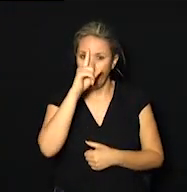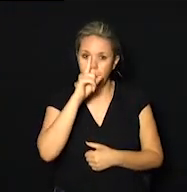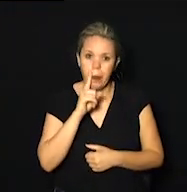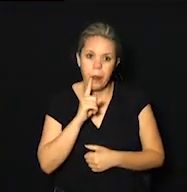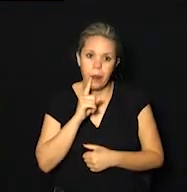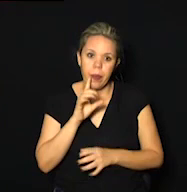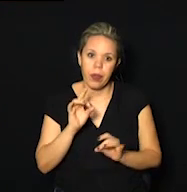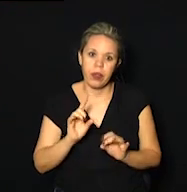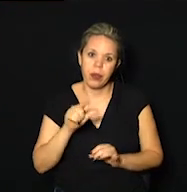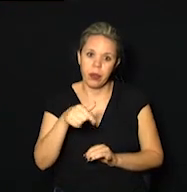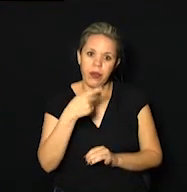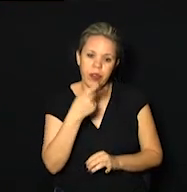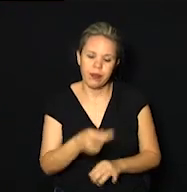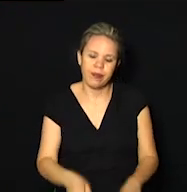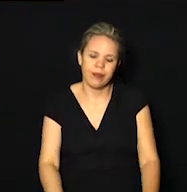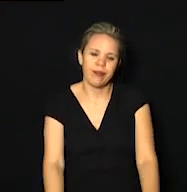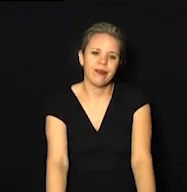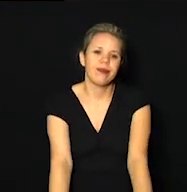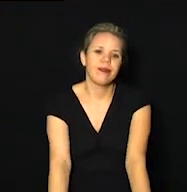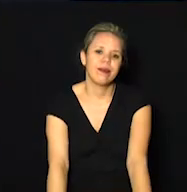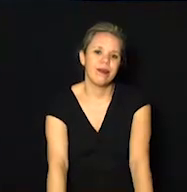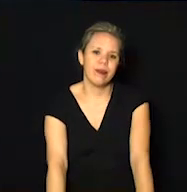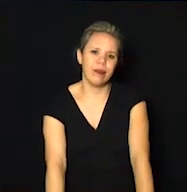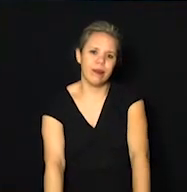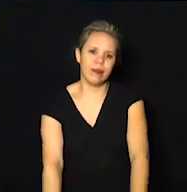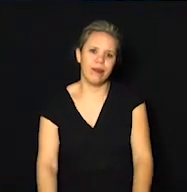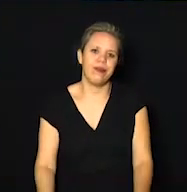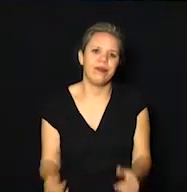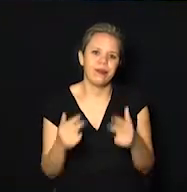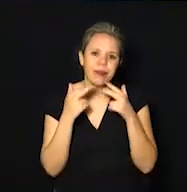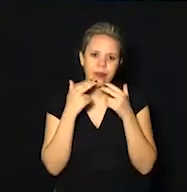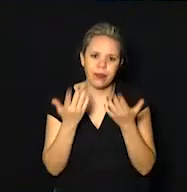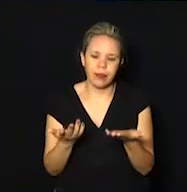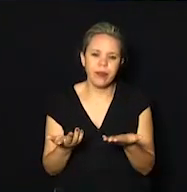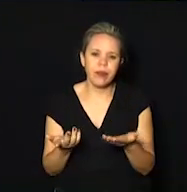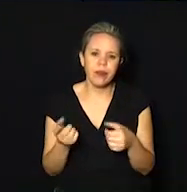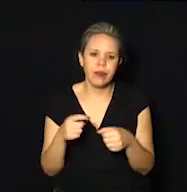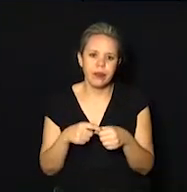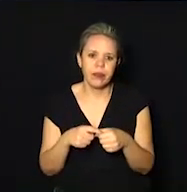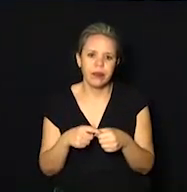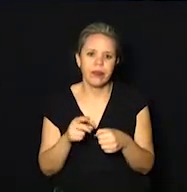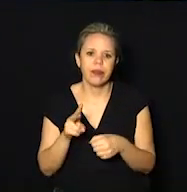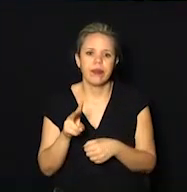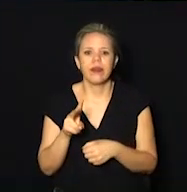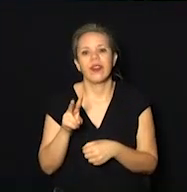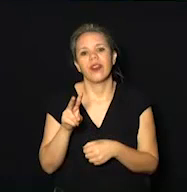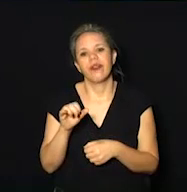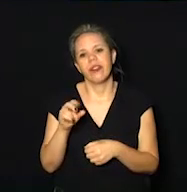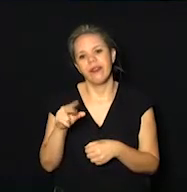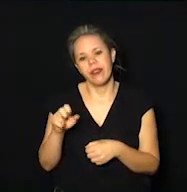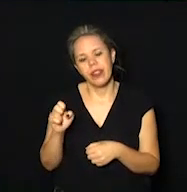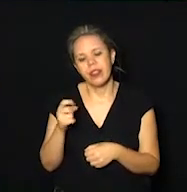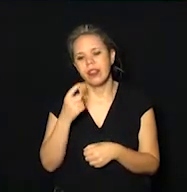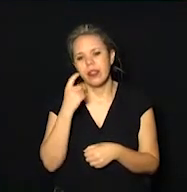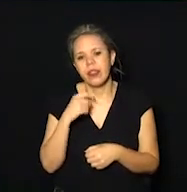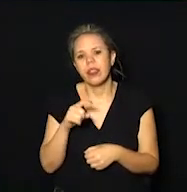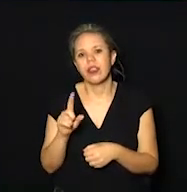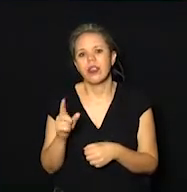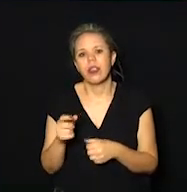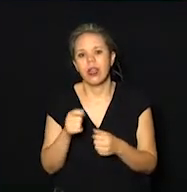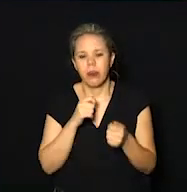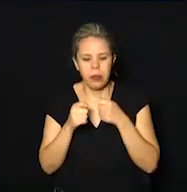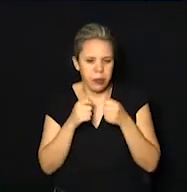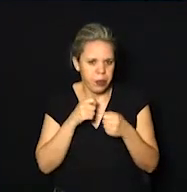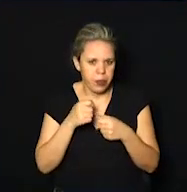Mas os detalhes eu conto daqui a pouco. Boa notícia, então. Daqui a pouco, então, Viviane Novaes com a coletiva do prefeito Jonas